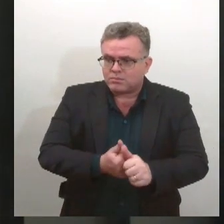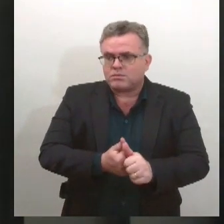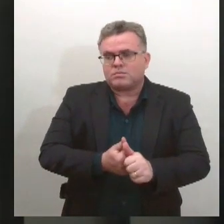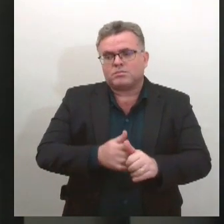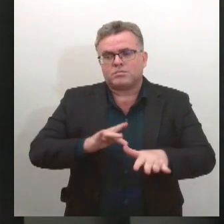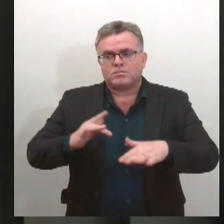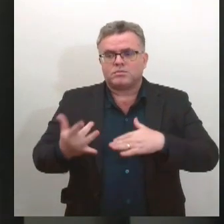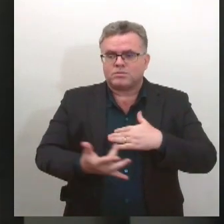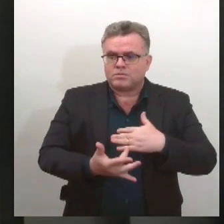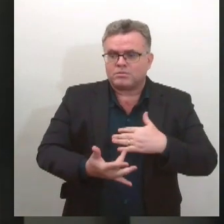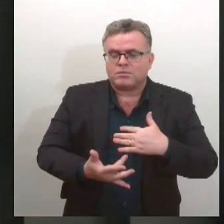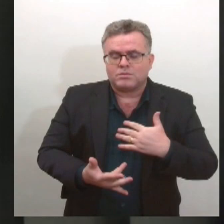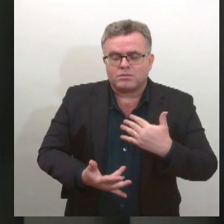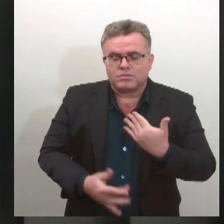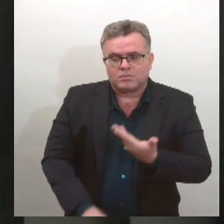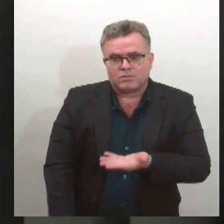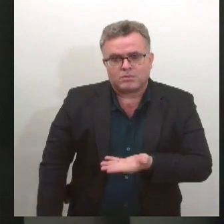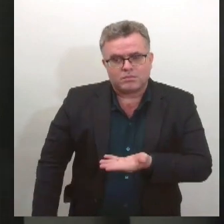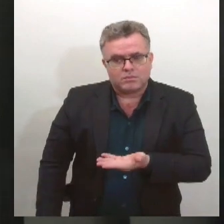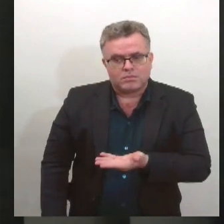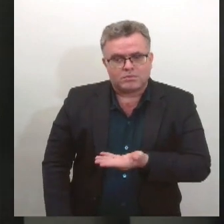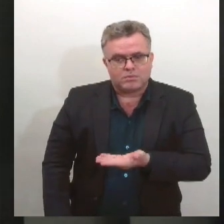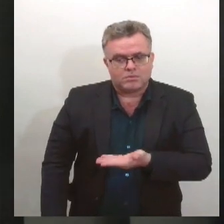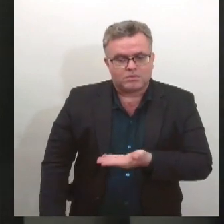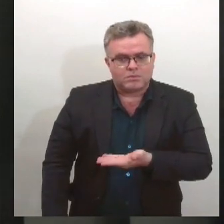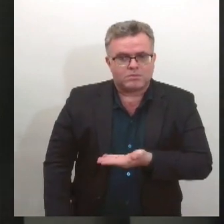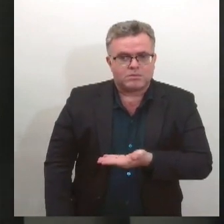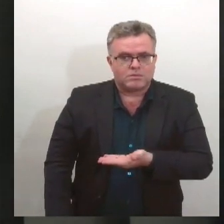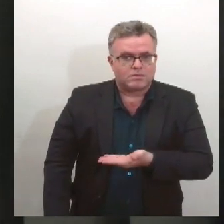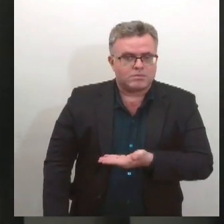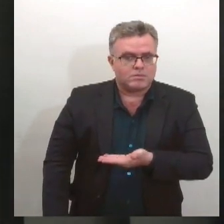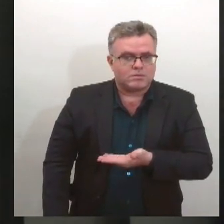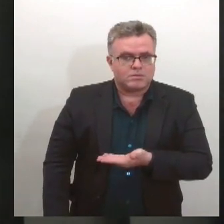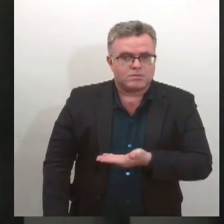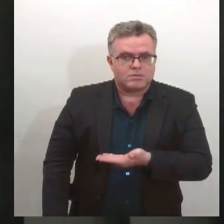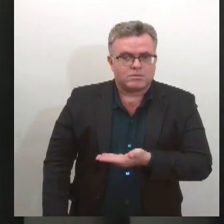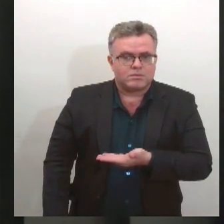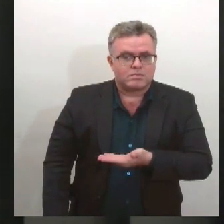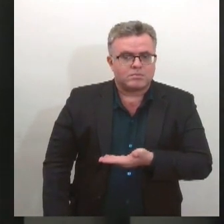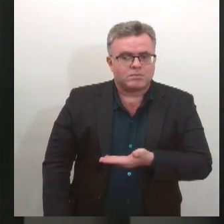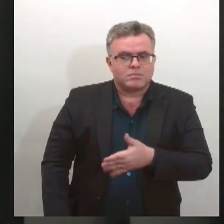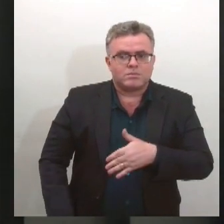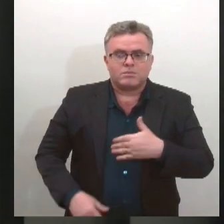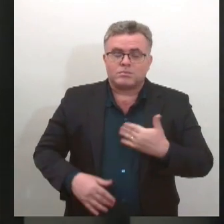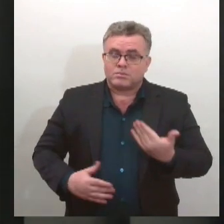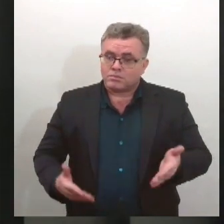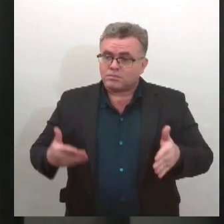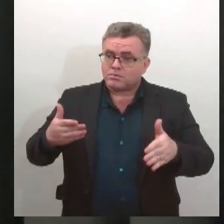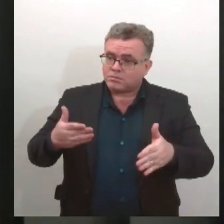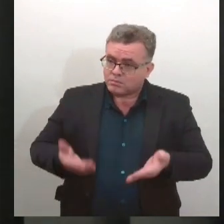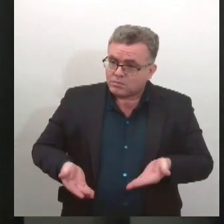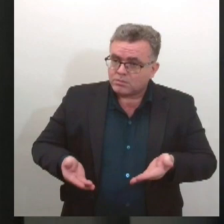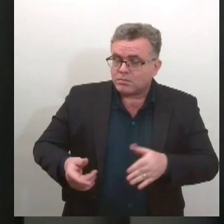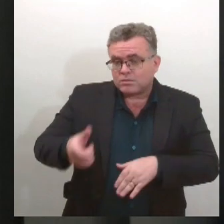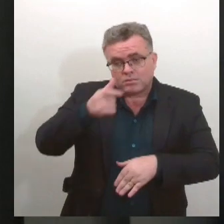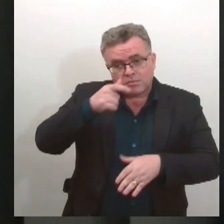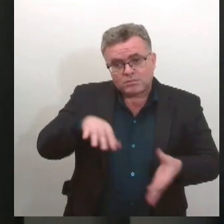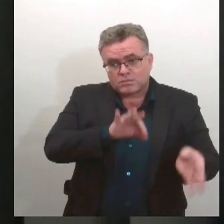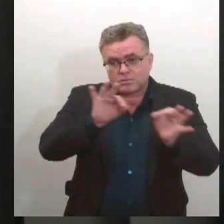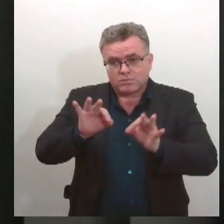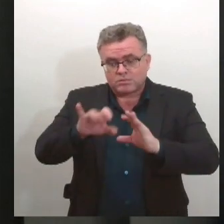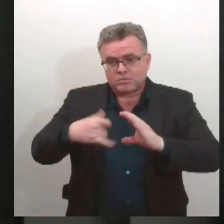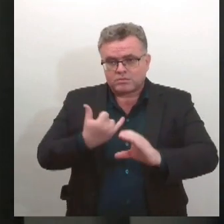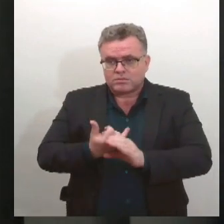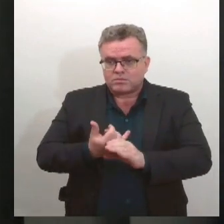e Instagram pelo arroba TV Alese 5.2, no Twitter, arroba TV Alese, e para acessar o nosso canal no YouTube é super fácil. Posicione a câmera do seu